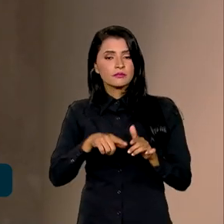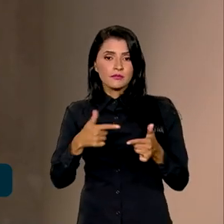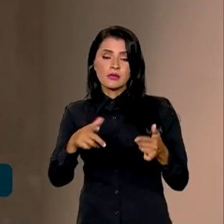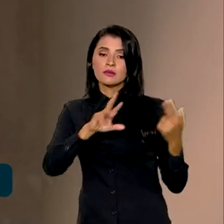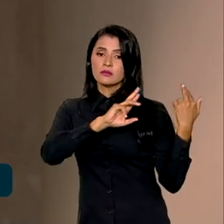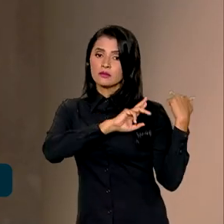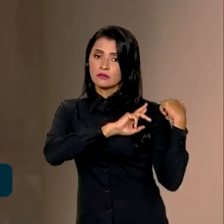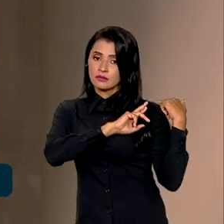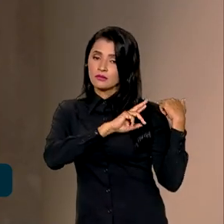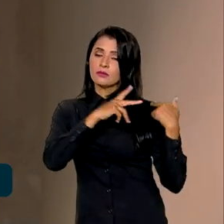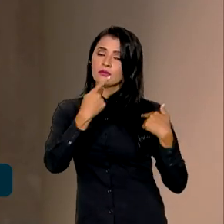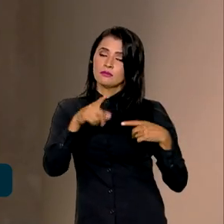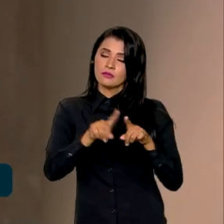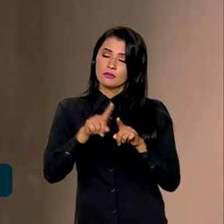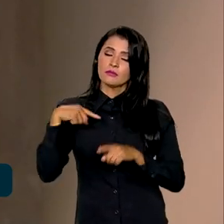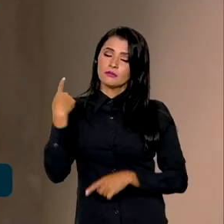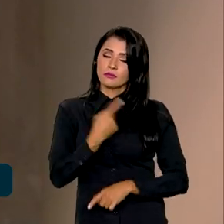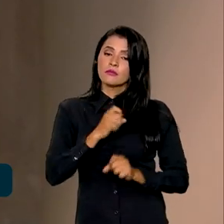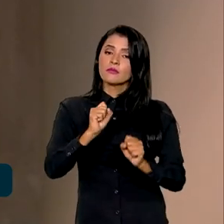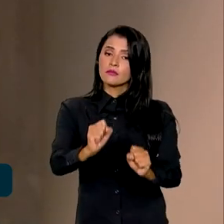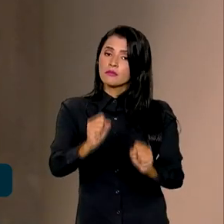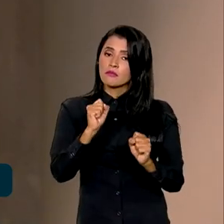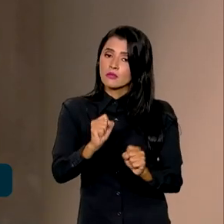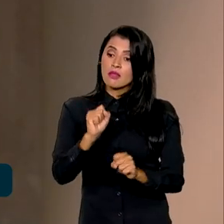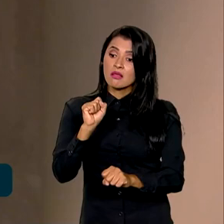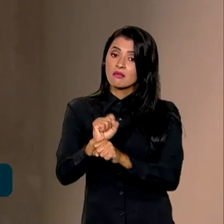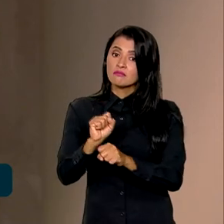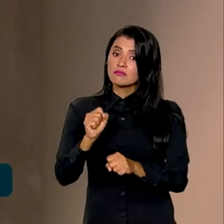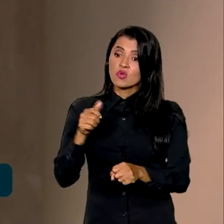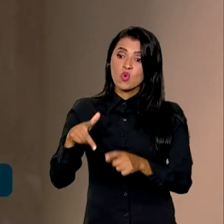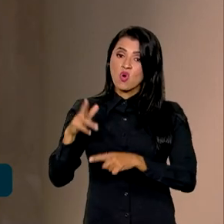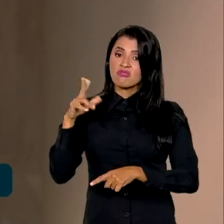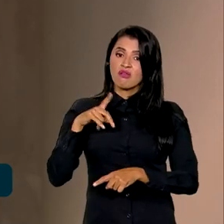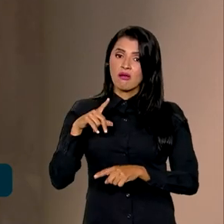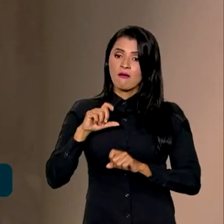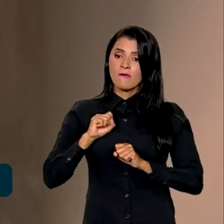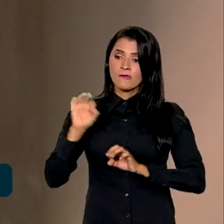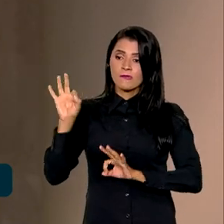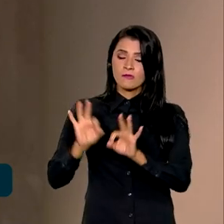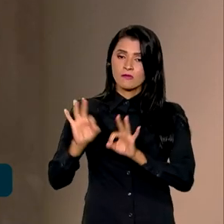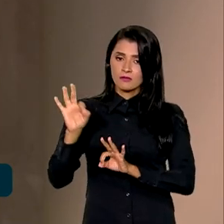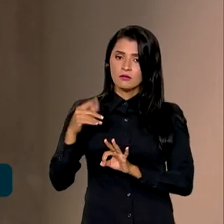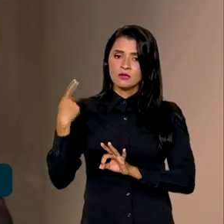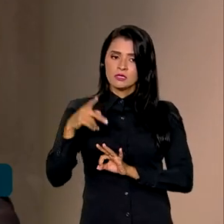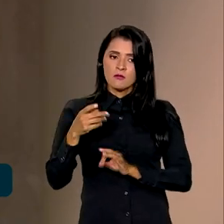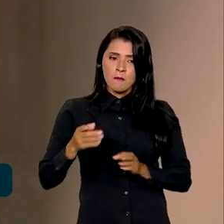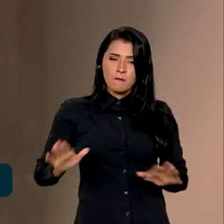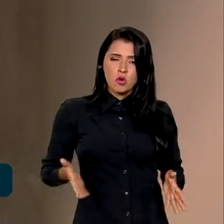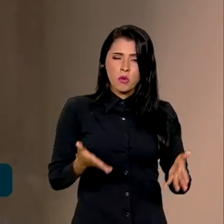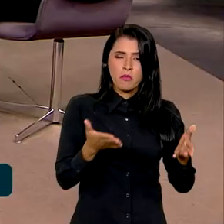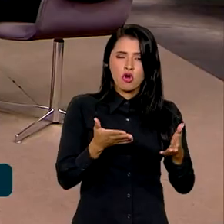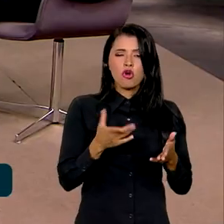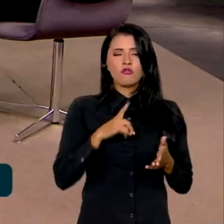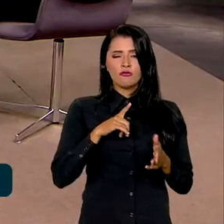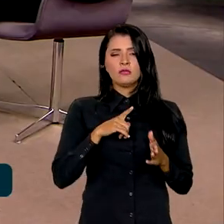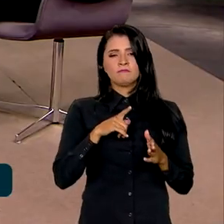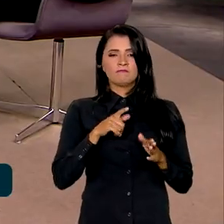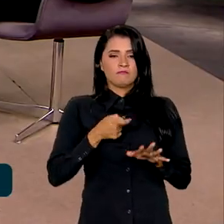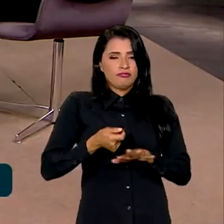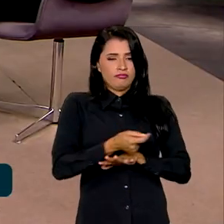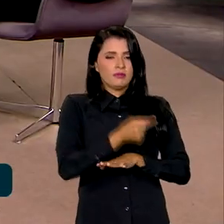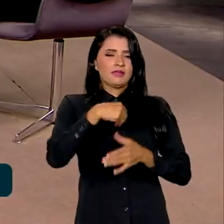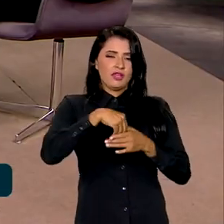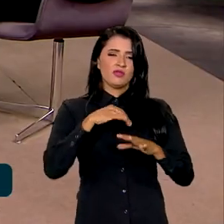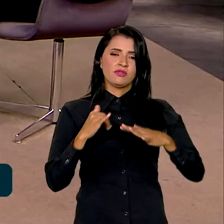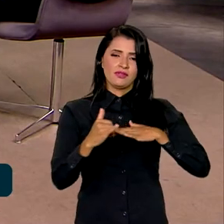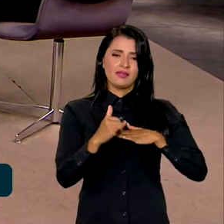responsabilização para que a gente possa também inibir a ação organizada que promove desinformação hoje nas redes. Muito bom. João